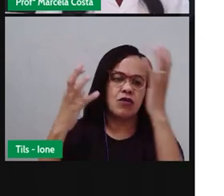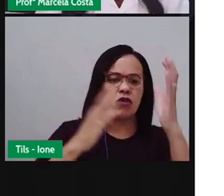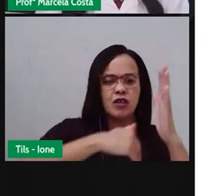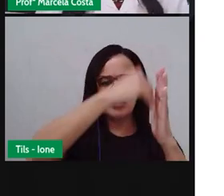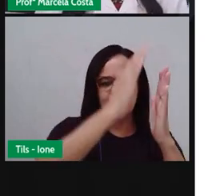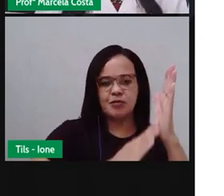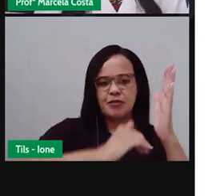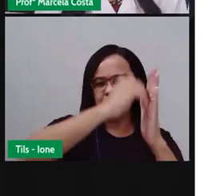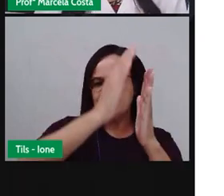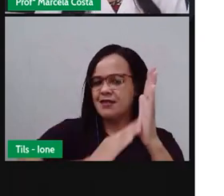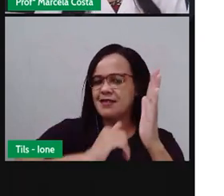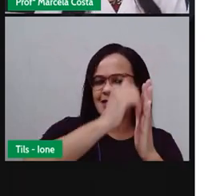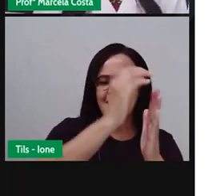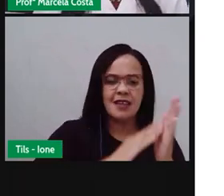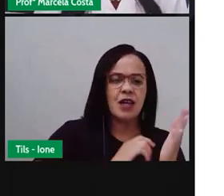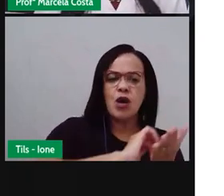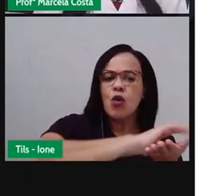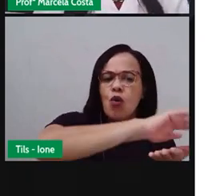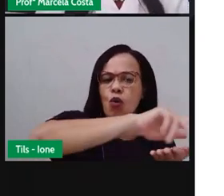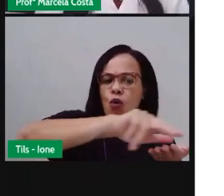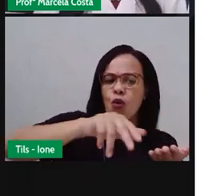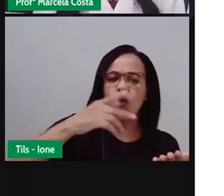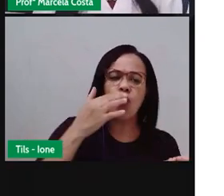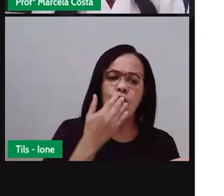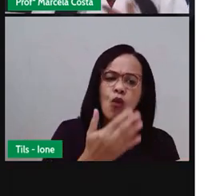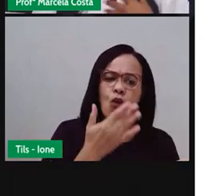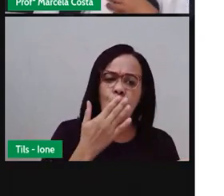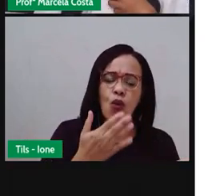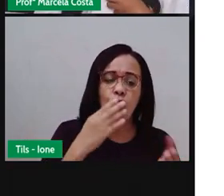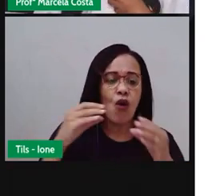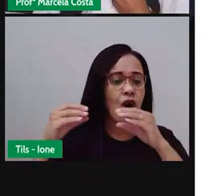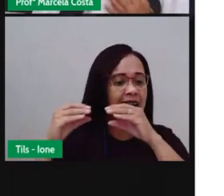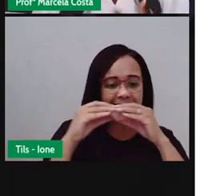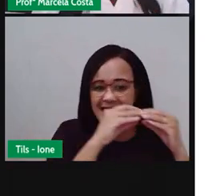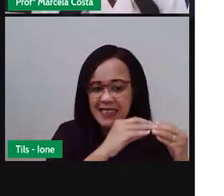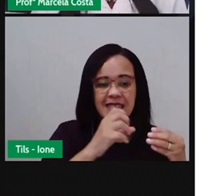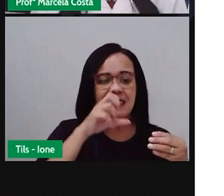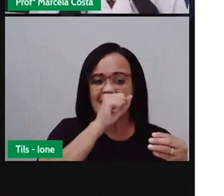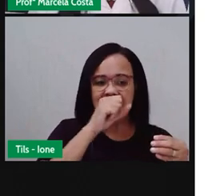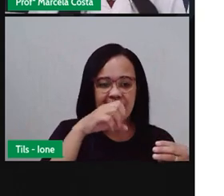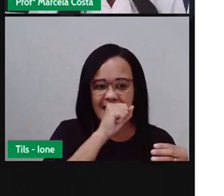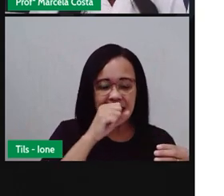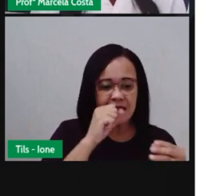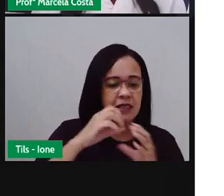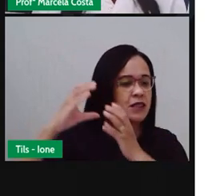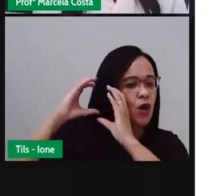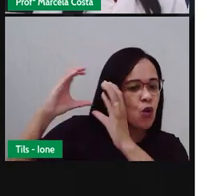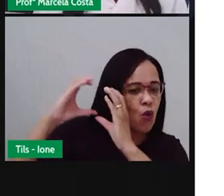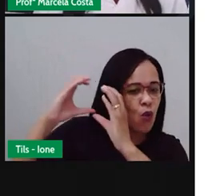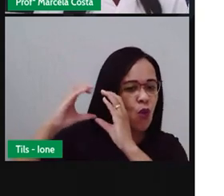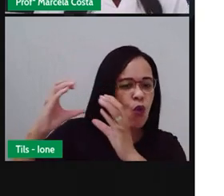ramos e fitas coloridas, milho, laranja, cocos,